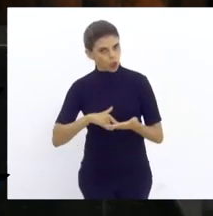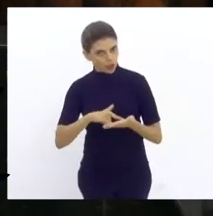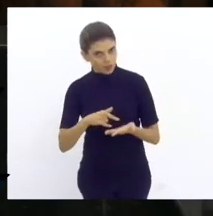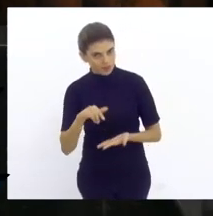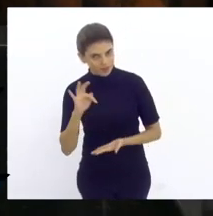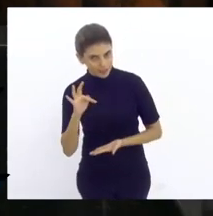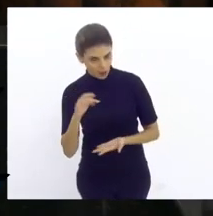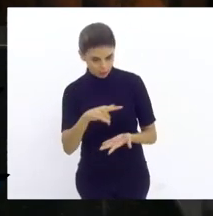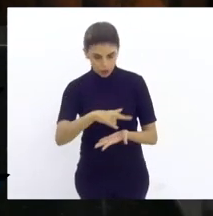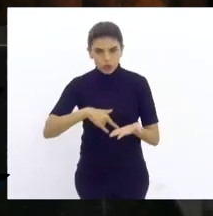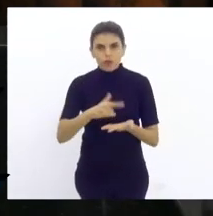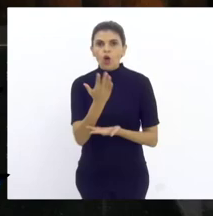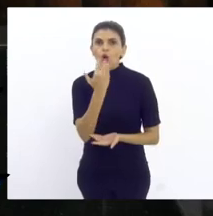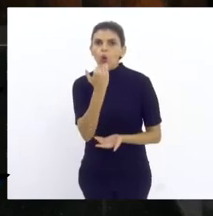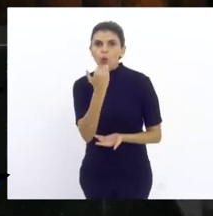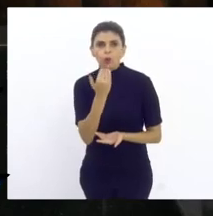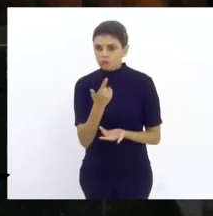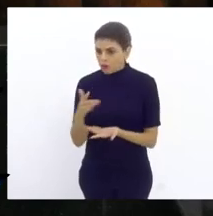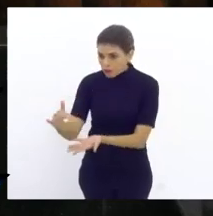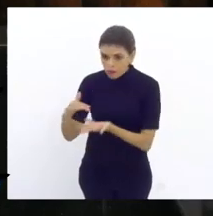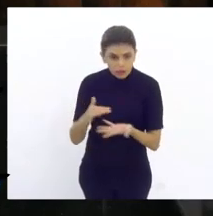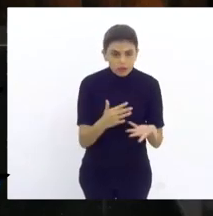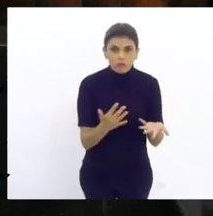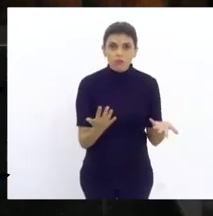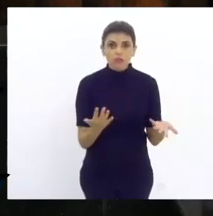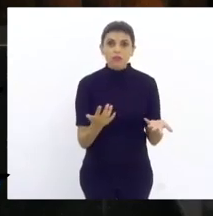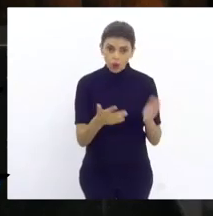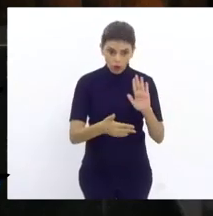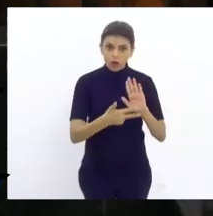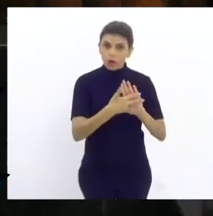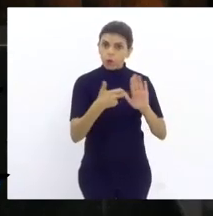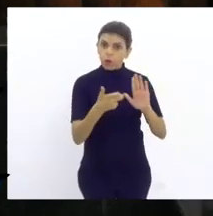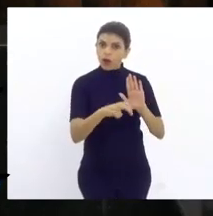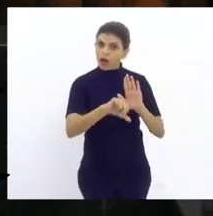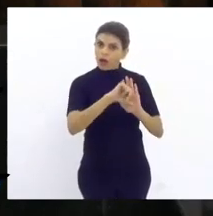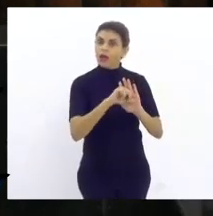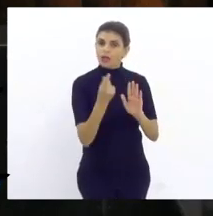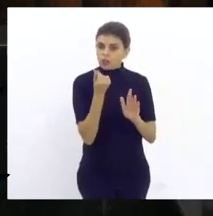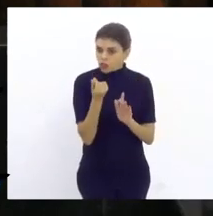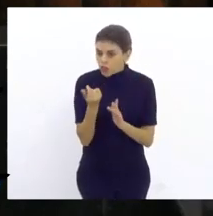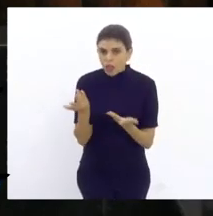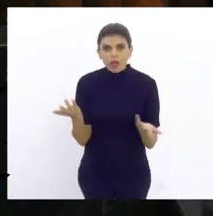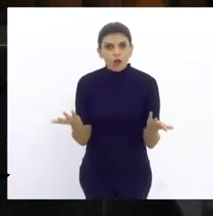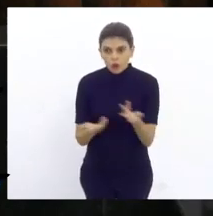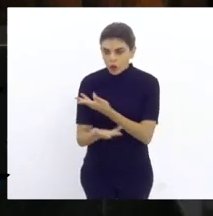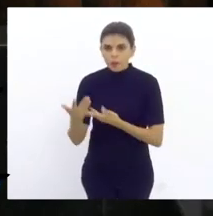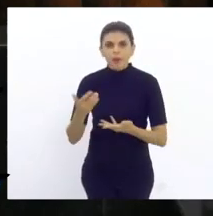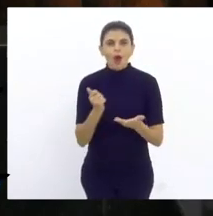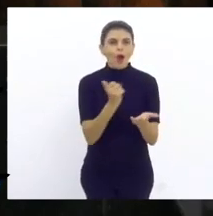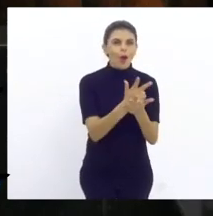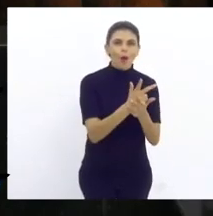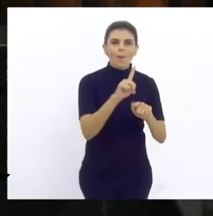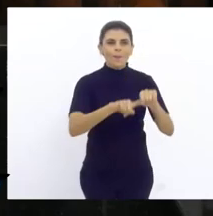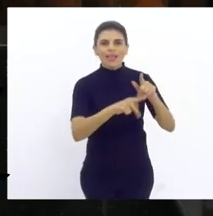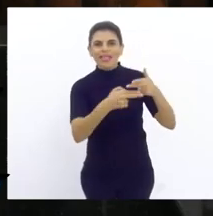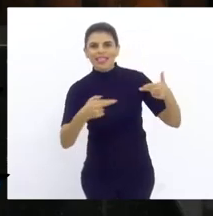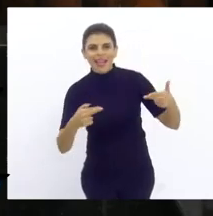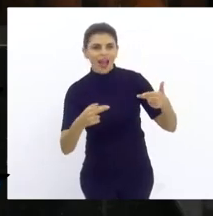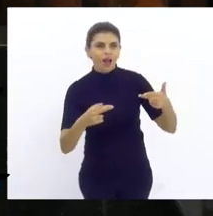Nota fiscal da comida, né, não tem. Vamos comprar material na loja dos clubes?